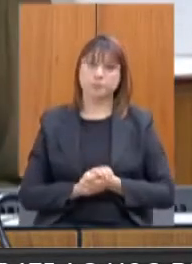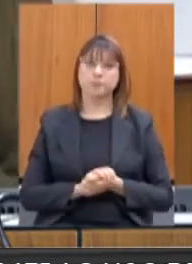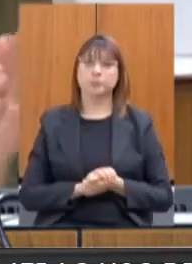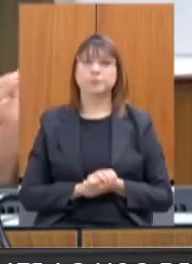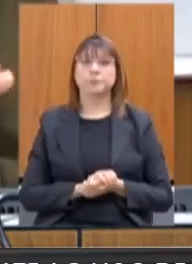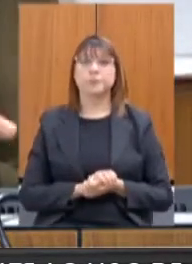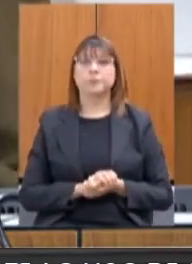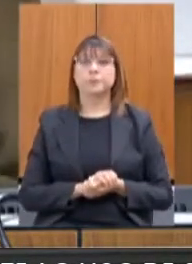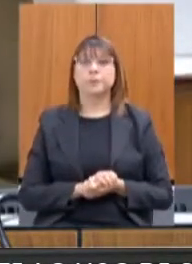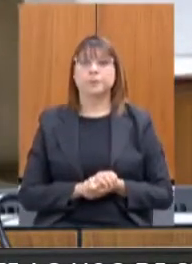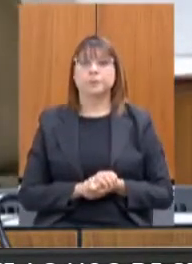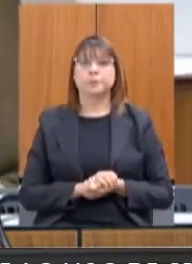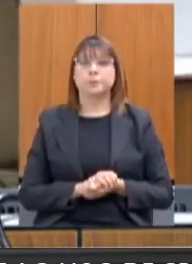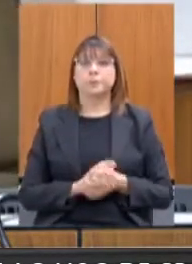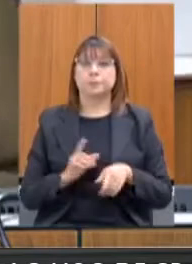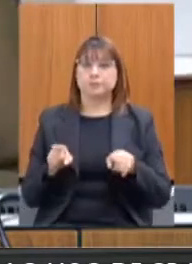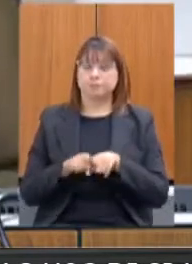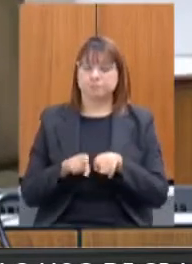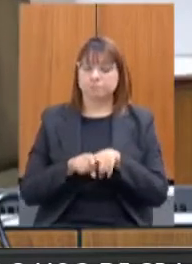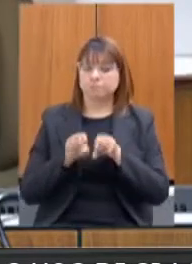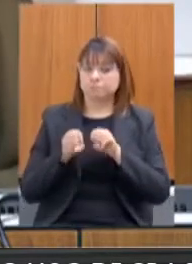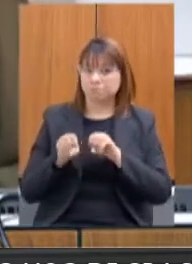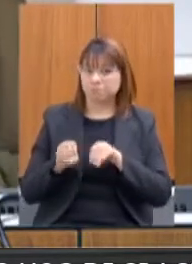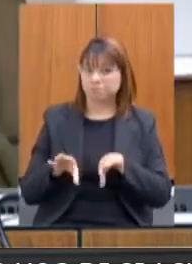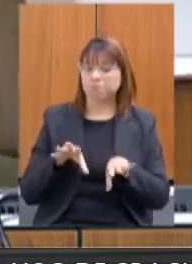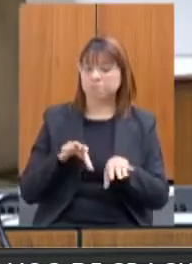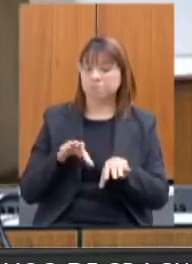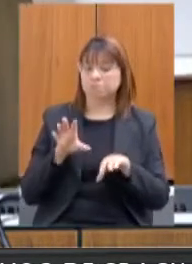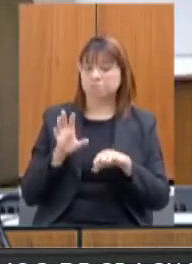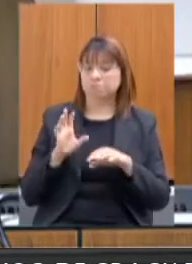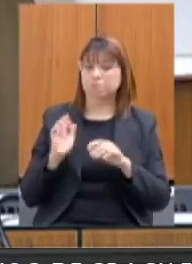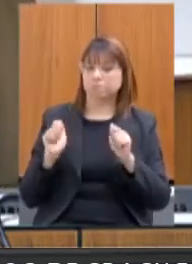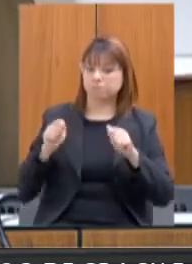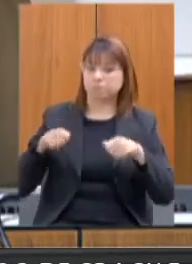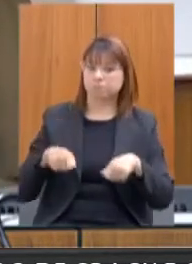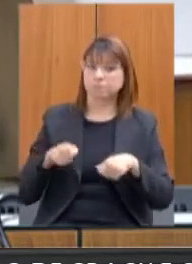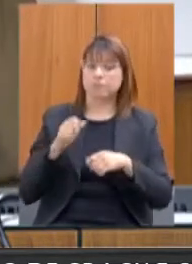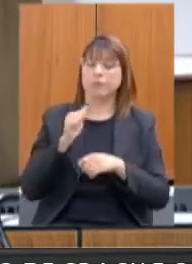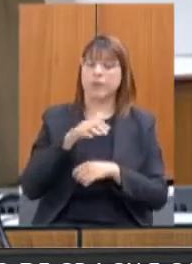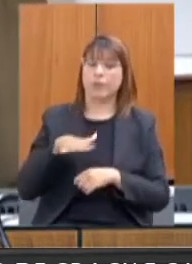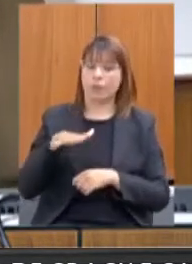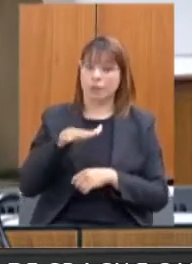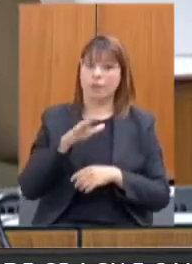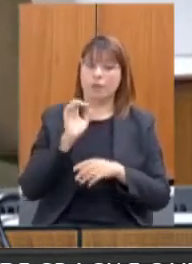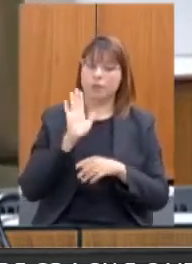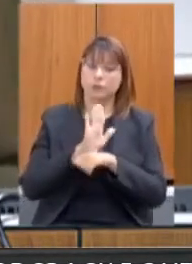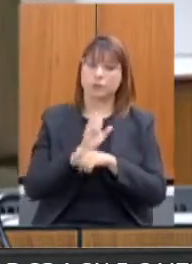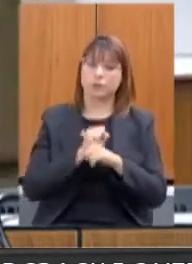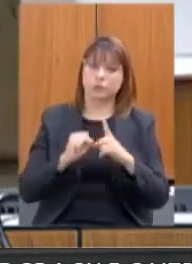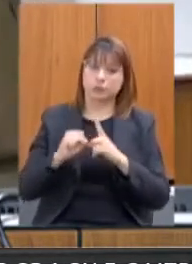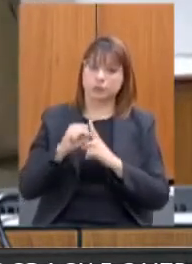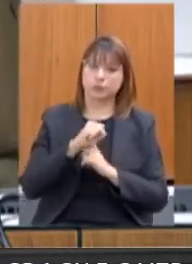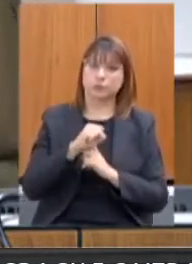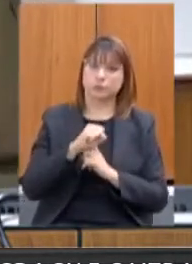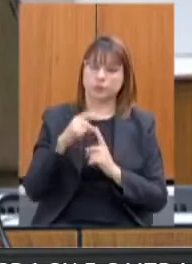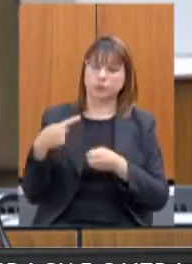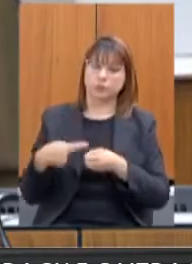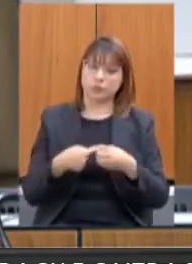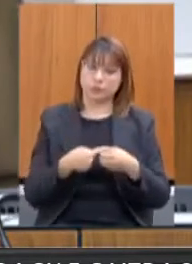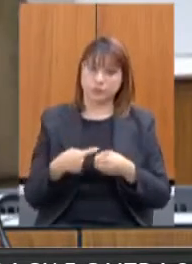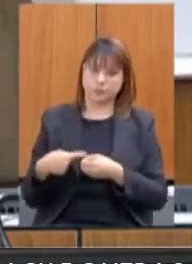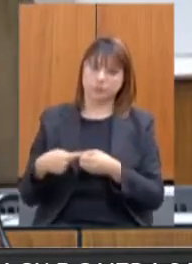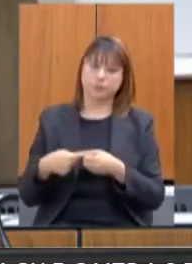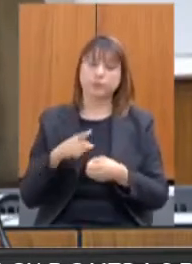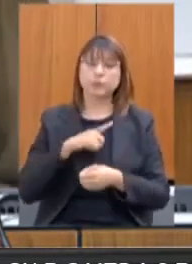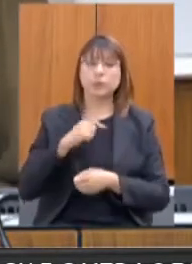Nós também capacitamos, na assistência social, fizemos um apoio aos técnicos no município. Fizemos